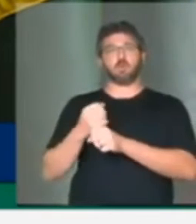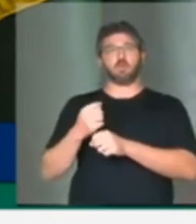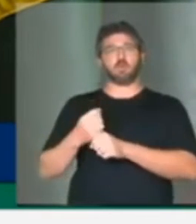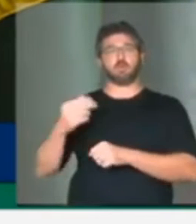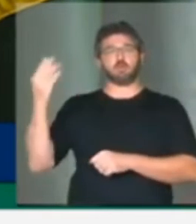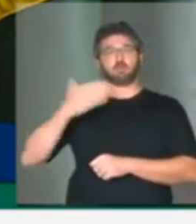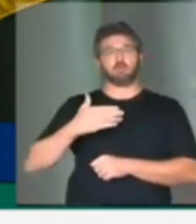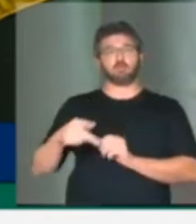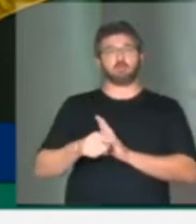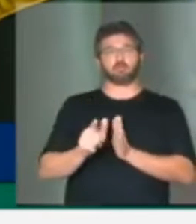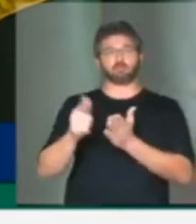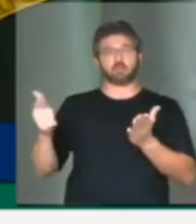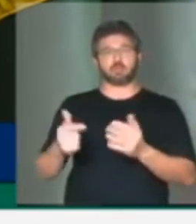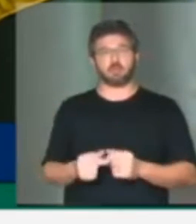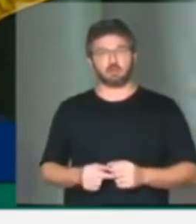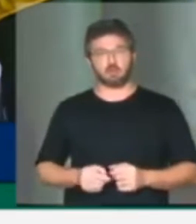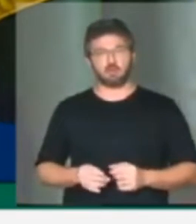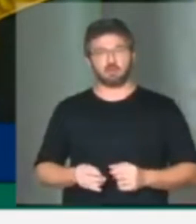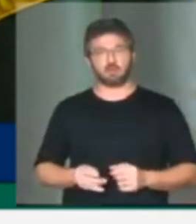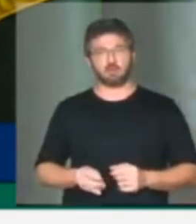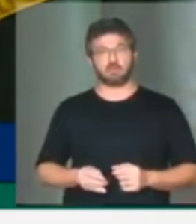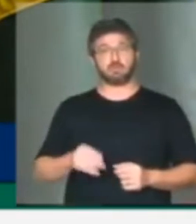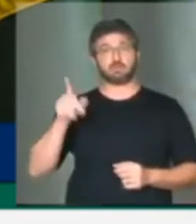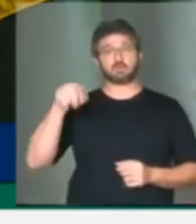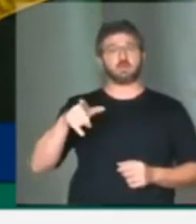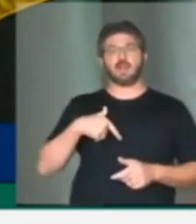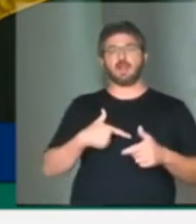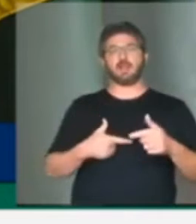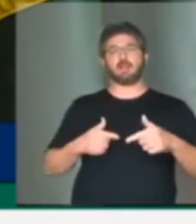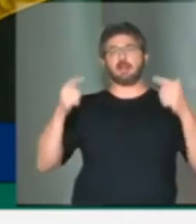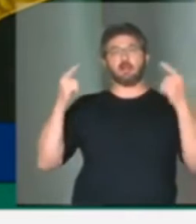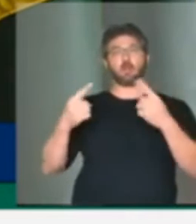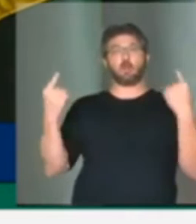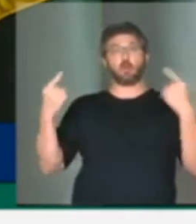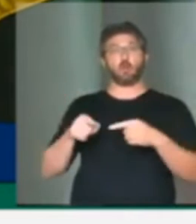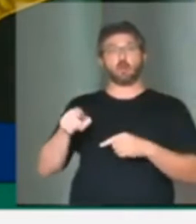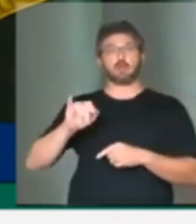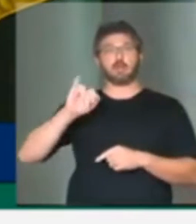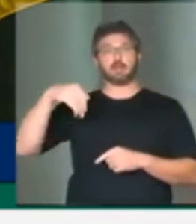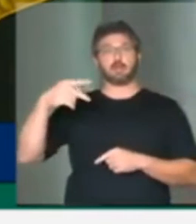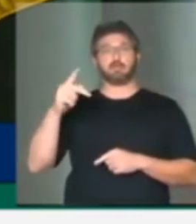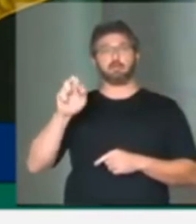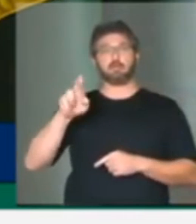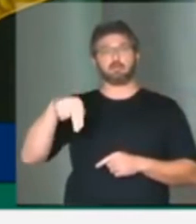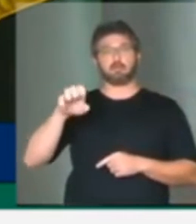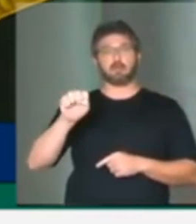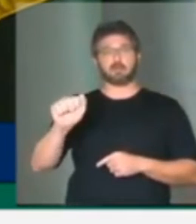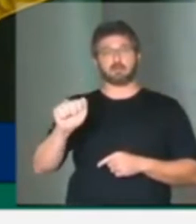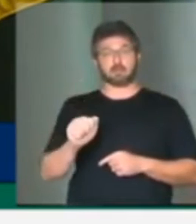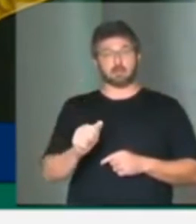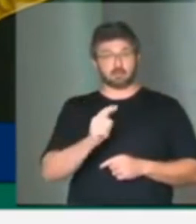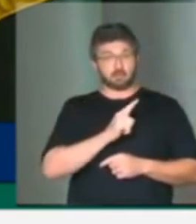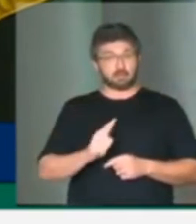jornais. Essas medidas são atentatórias à liberdade de imprensa. E esse governo, senhoras e senhores,